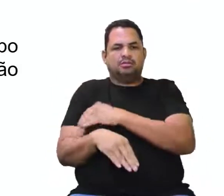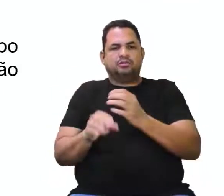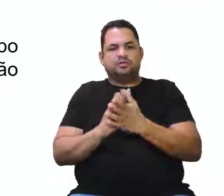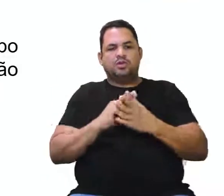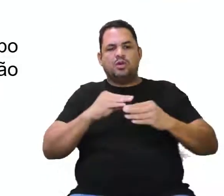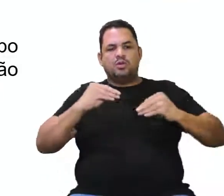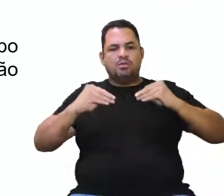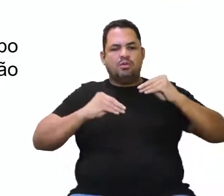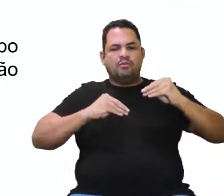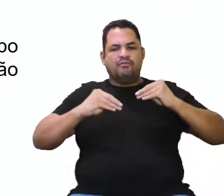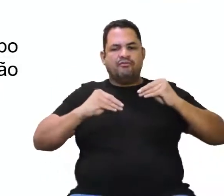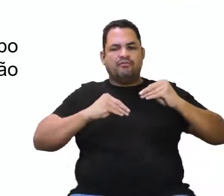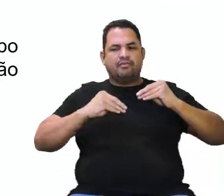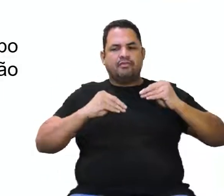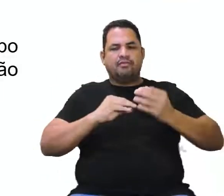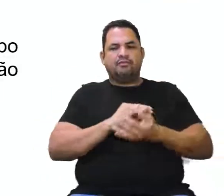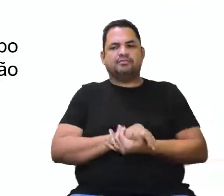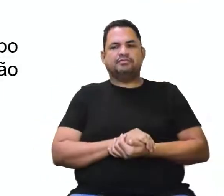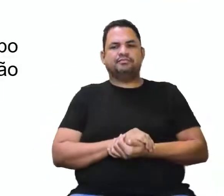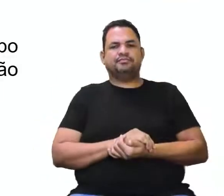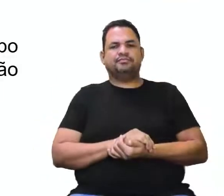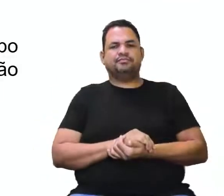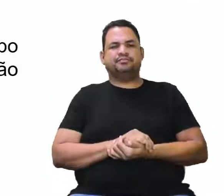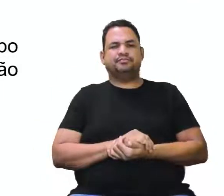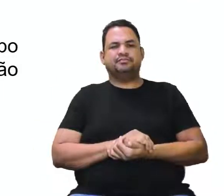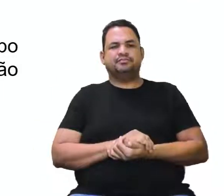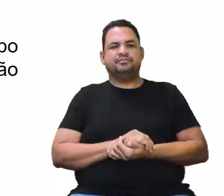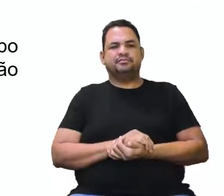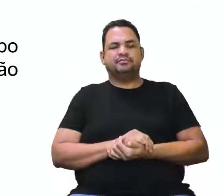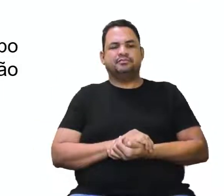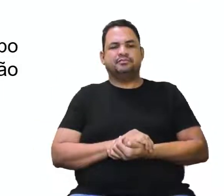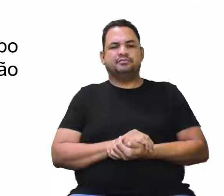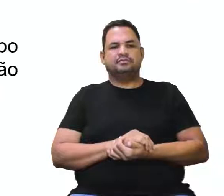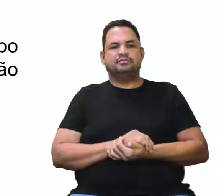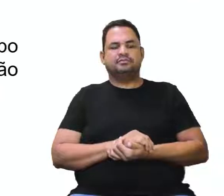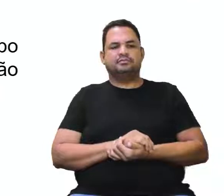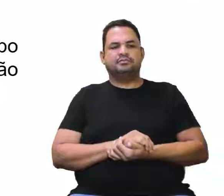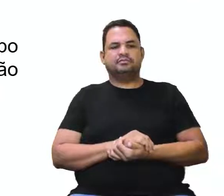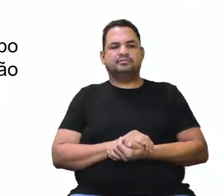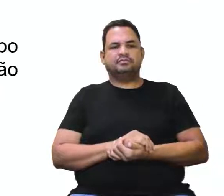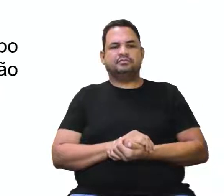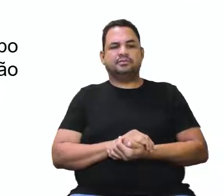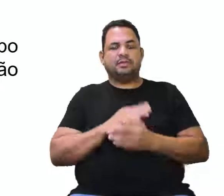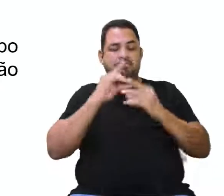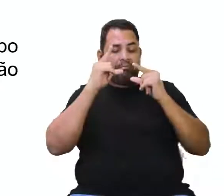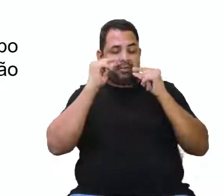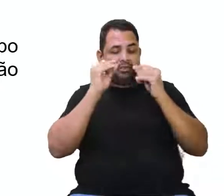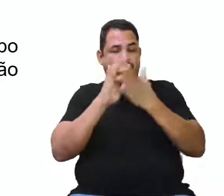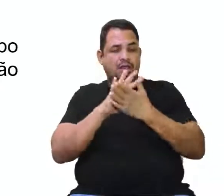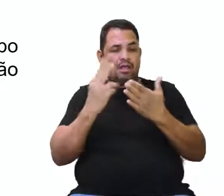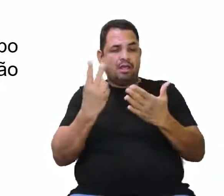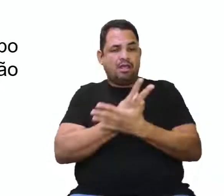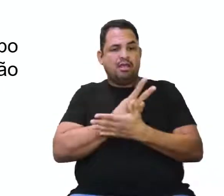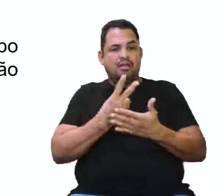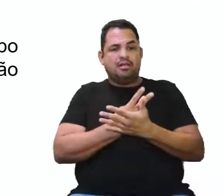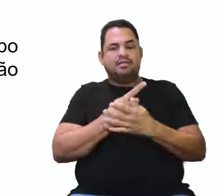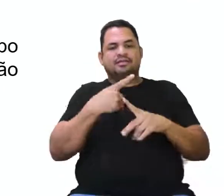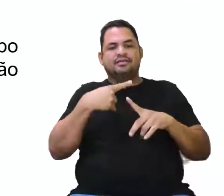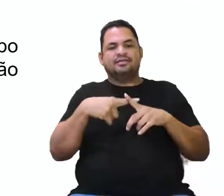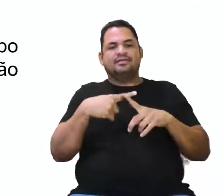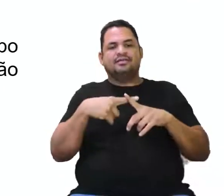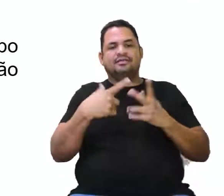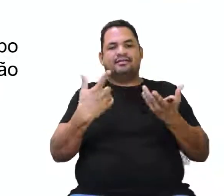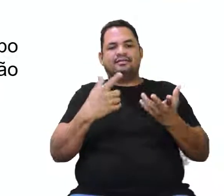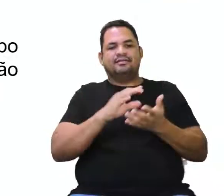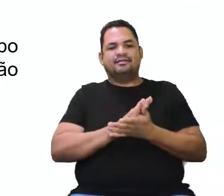articulam. Olha, se daqui, se o aluno piscou, ele erra. Mas se o aluno não piscou, ele não vai errar. Por quê?